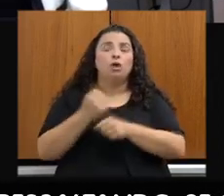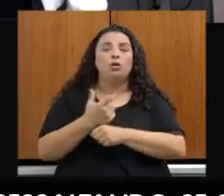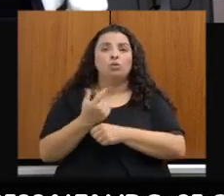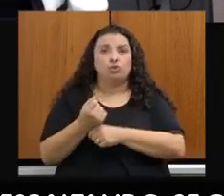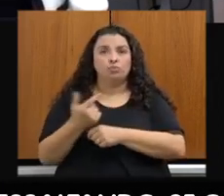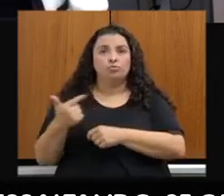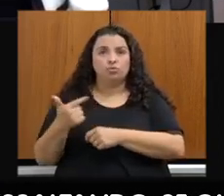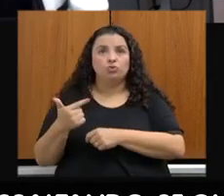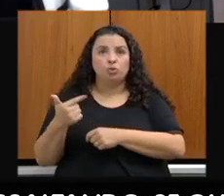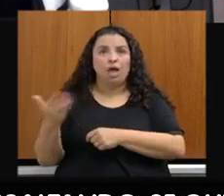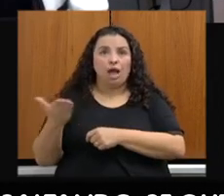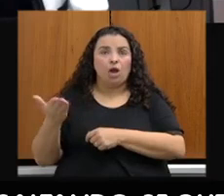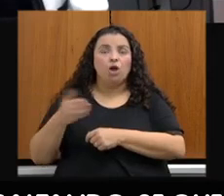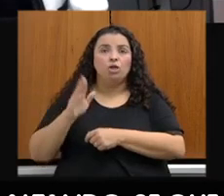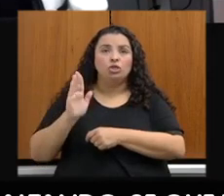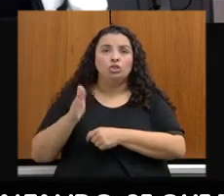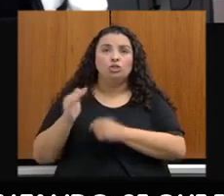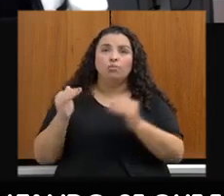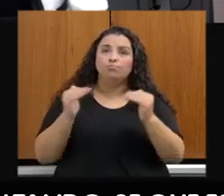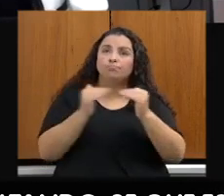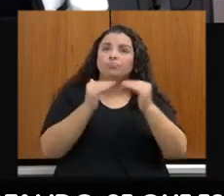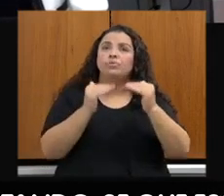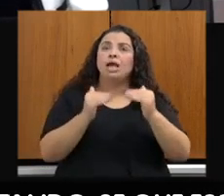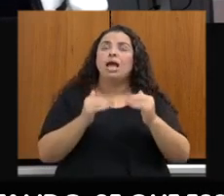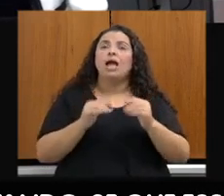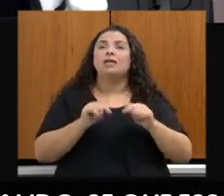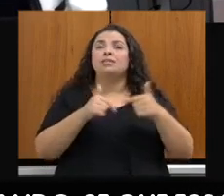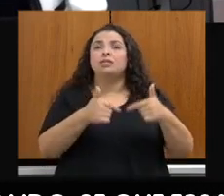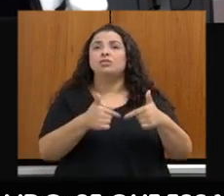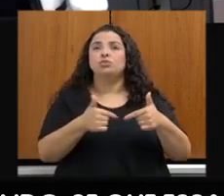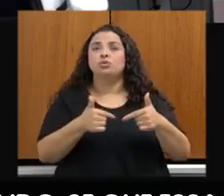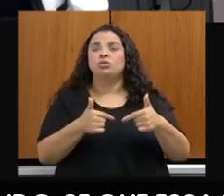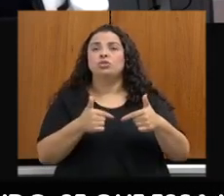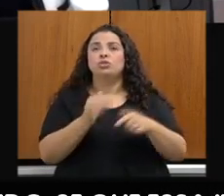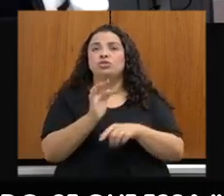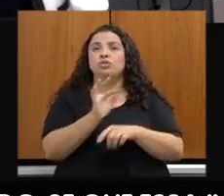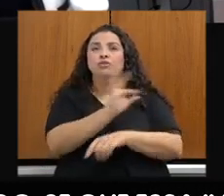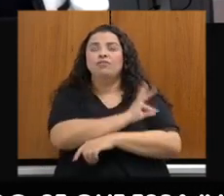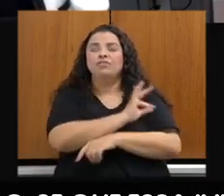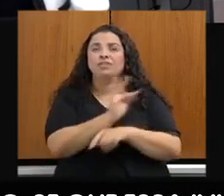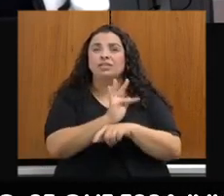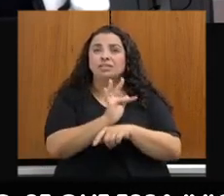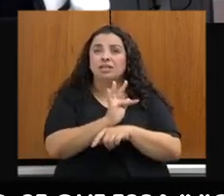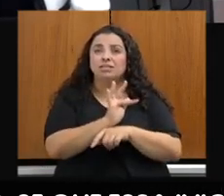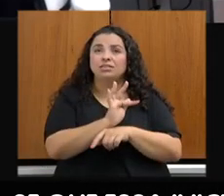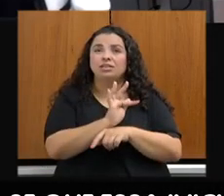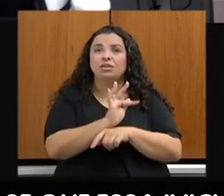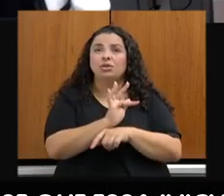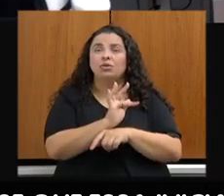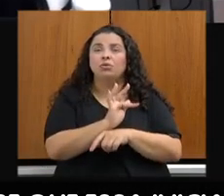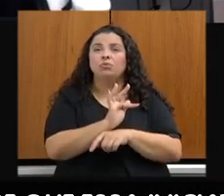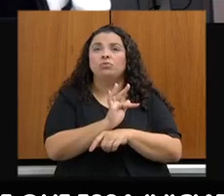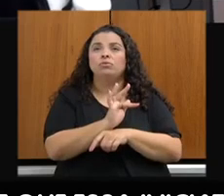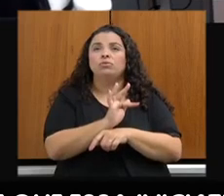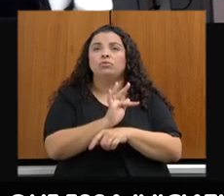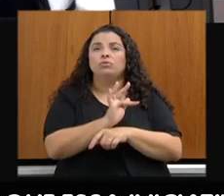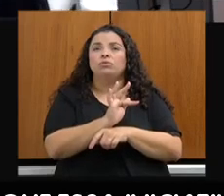equiparando as ações de fiscalização de infração, especialmente de 2021.